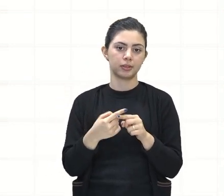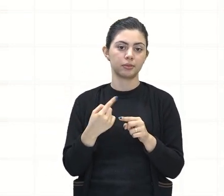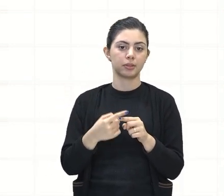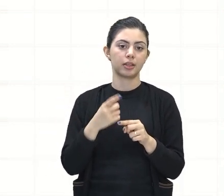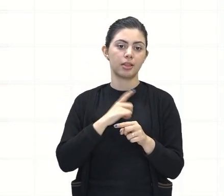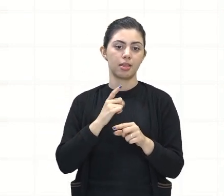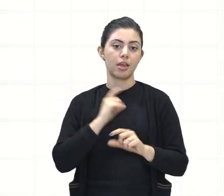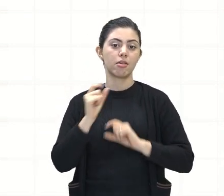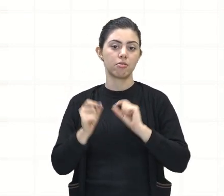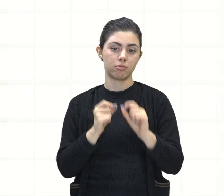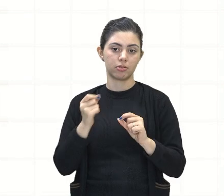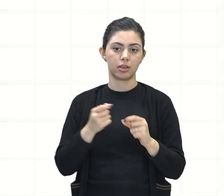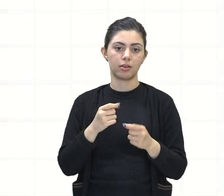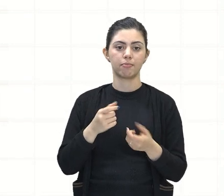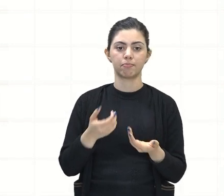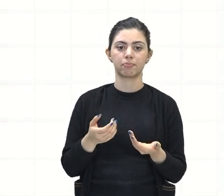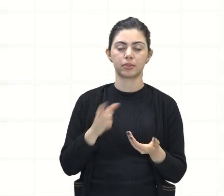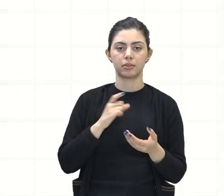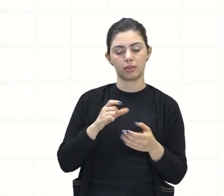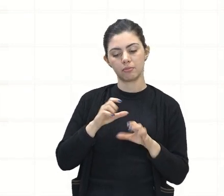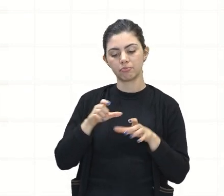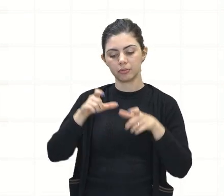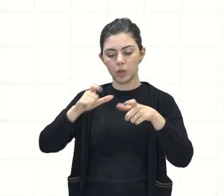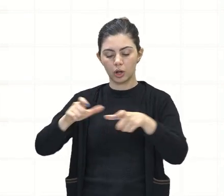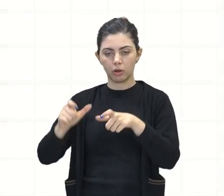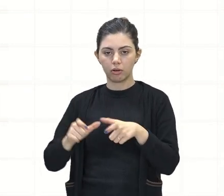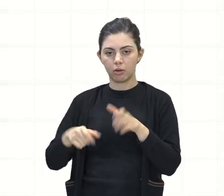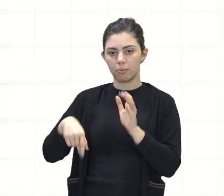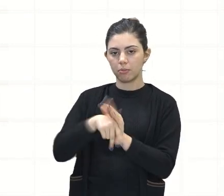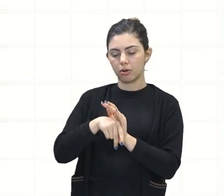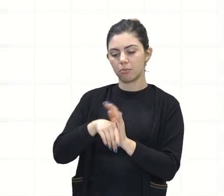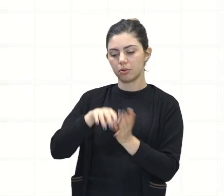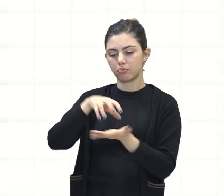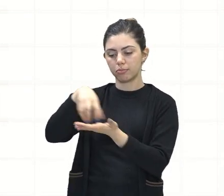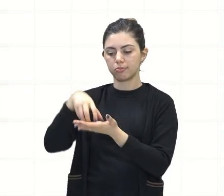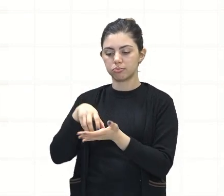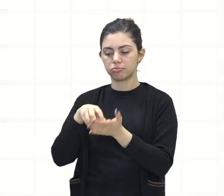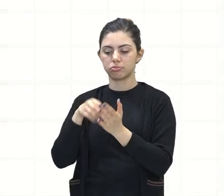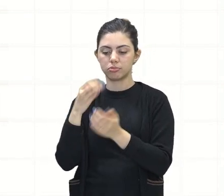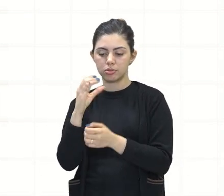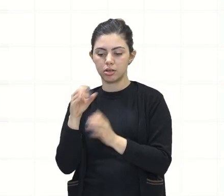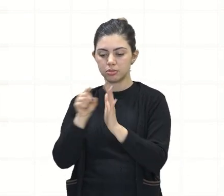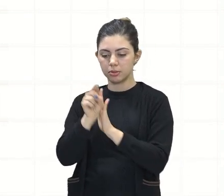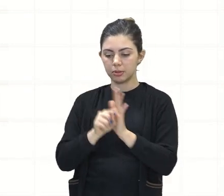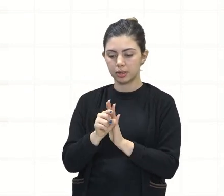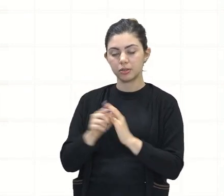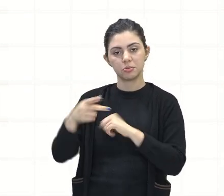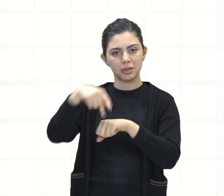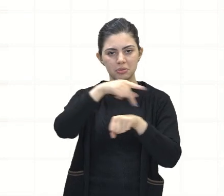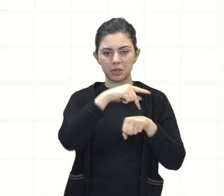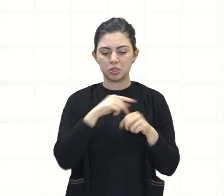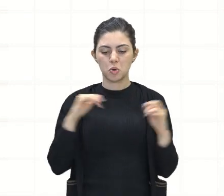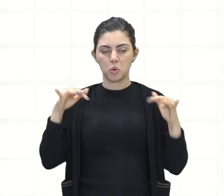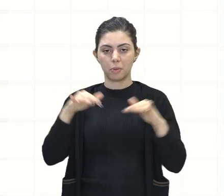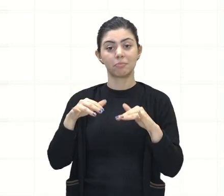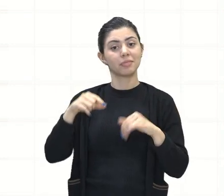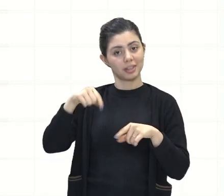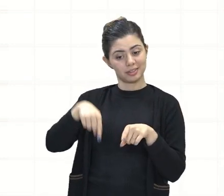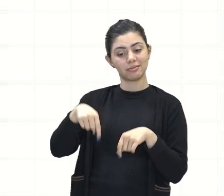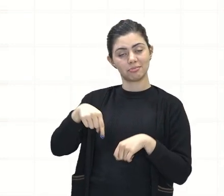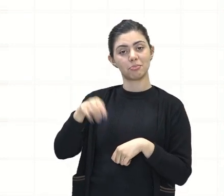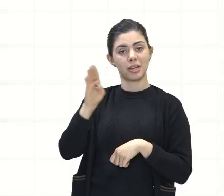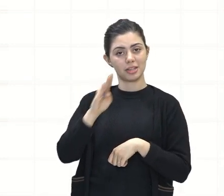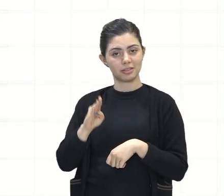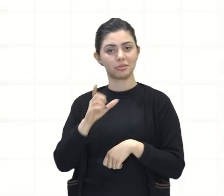ali as bases de pesquisas científicas de diversos países, inclusive do Brasil. O gelo recobre ali